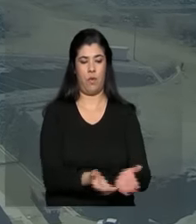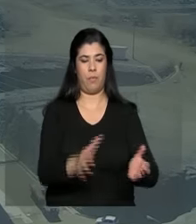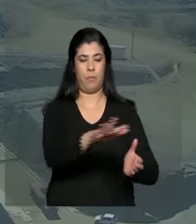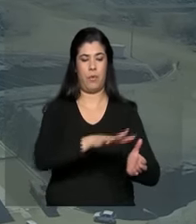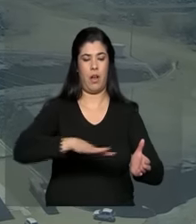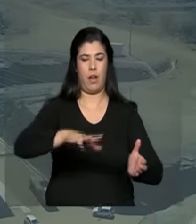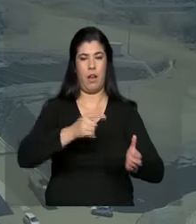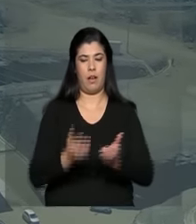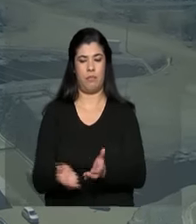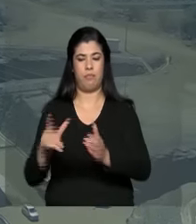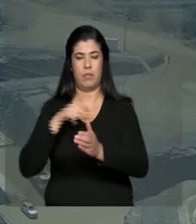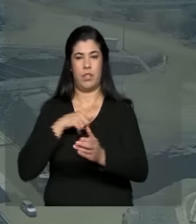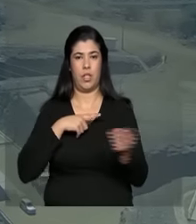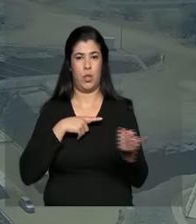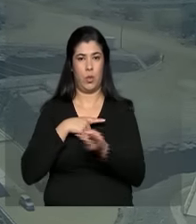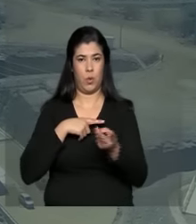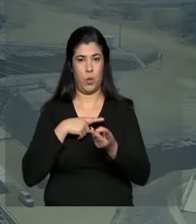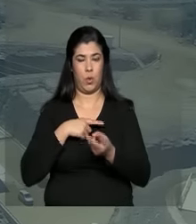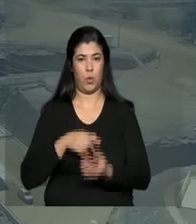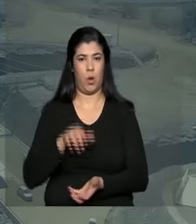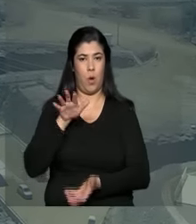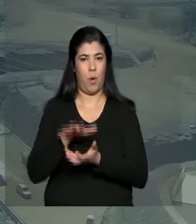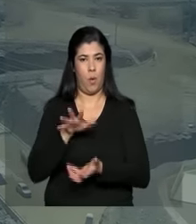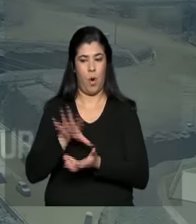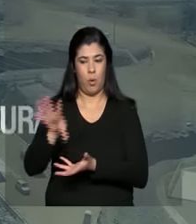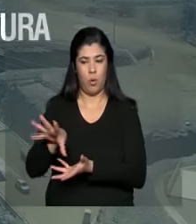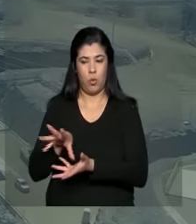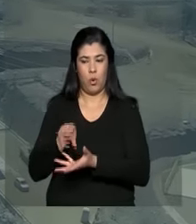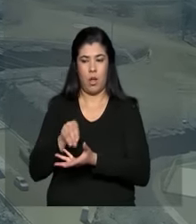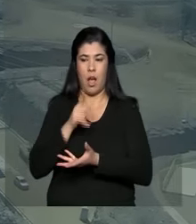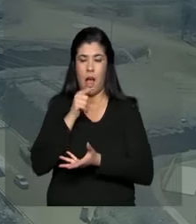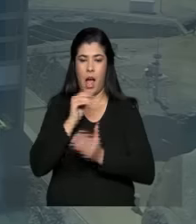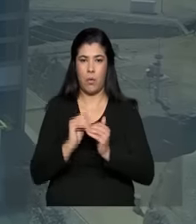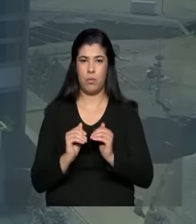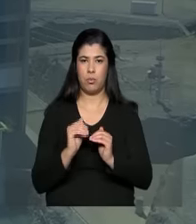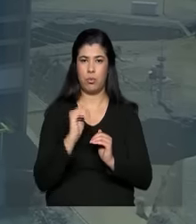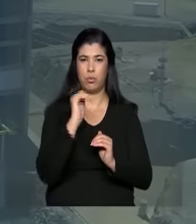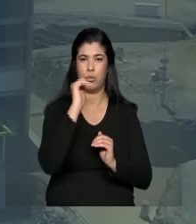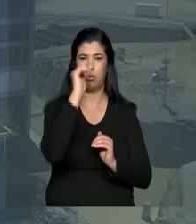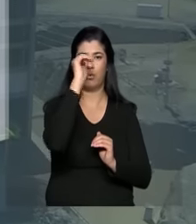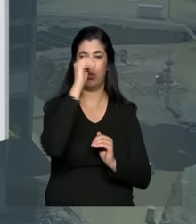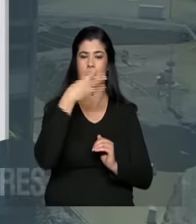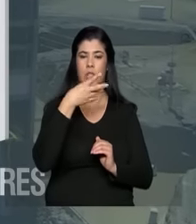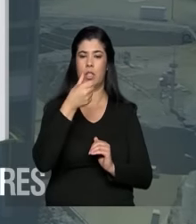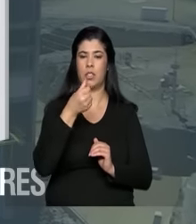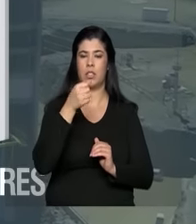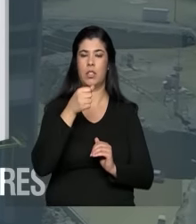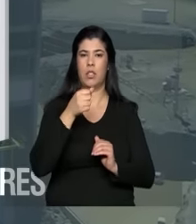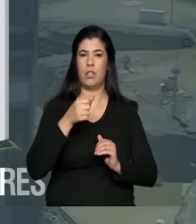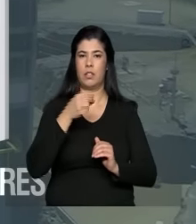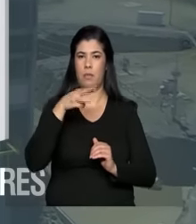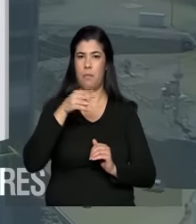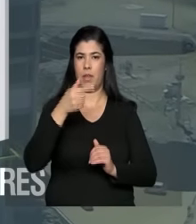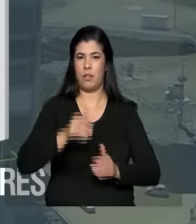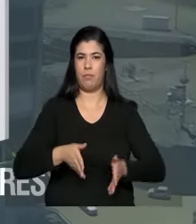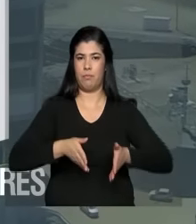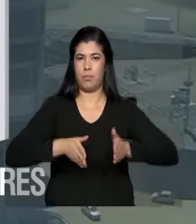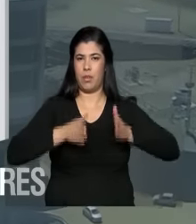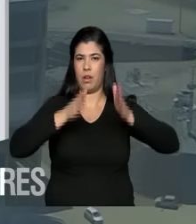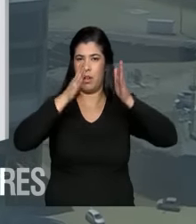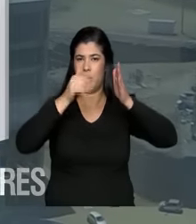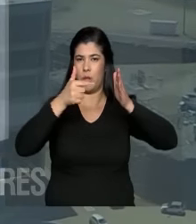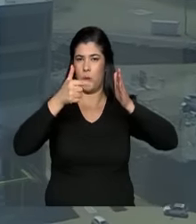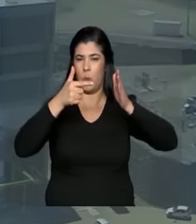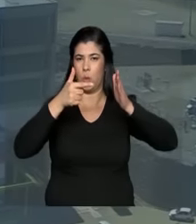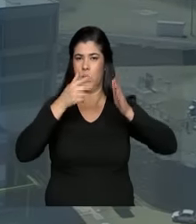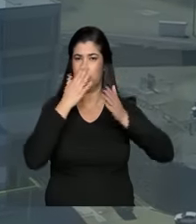motobombas instalados com capacidade de elevar água a 36 metros de altura, o equivalente a um edifício de 12